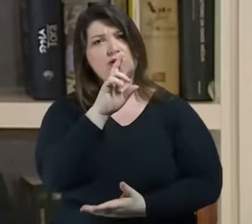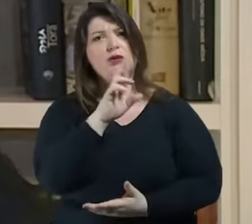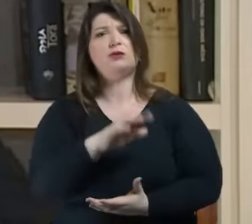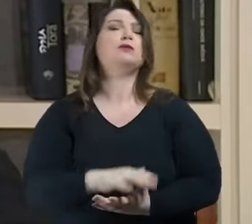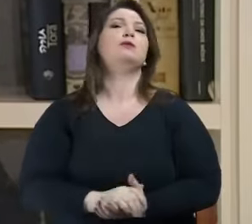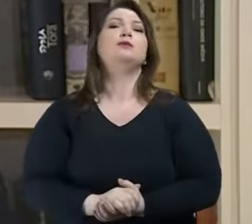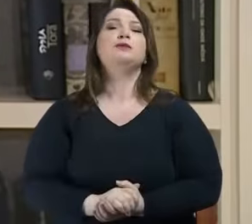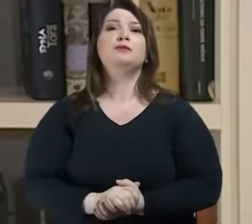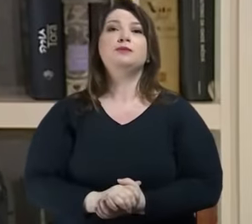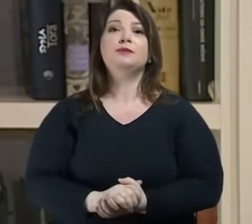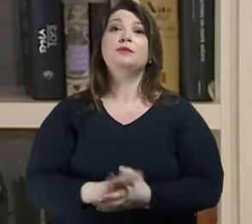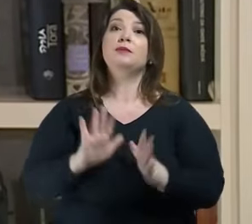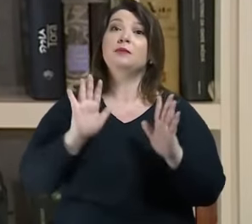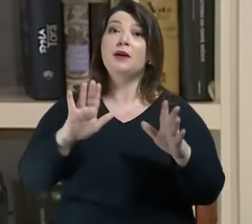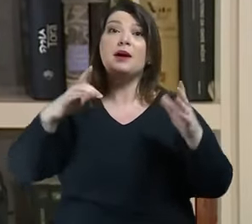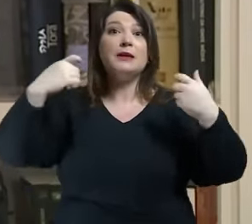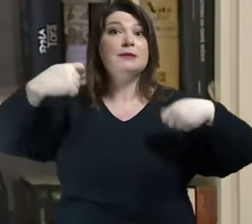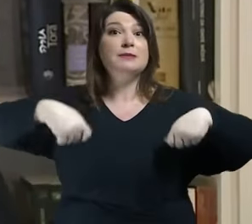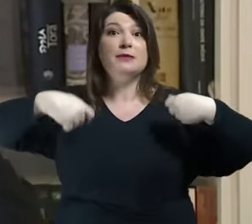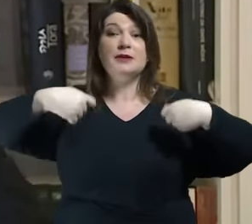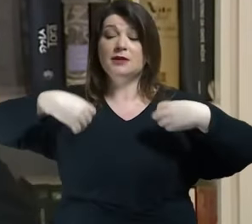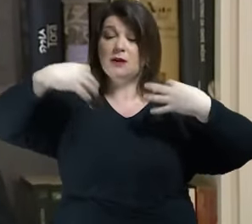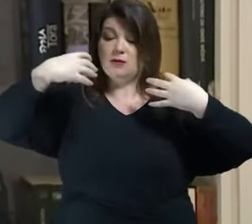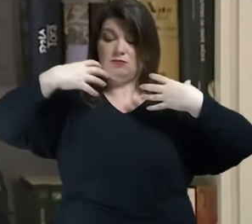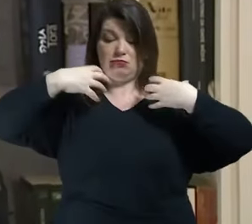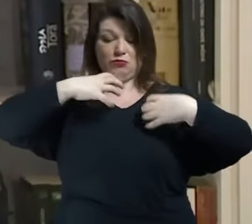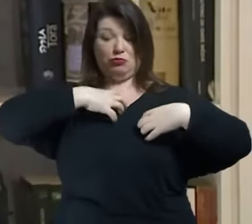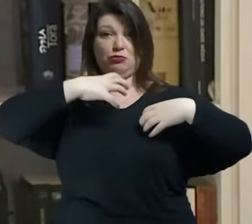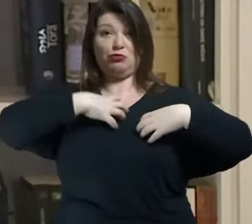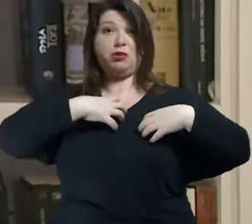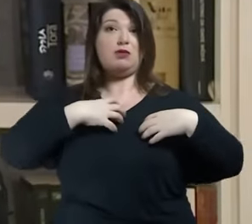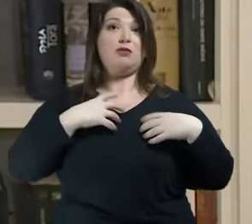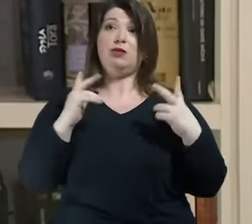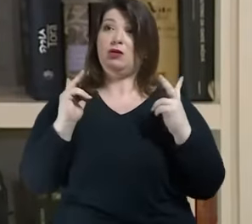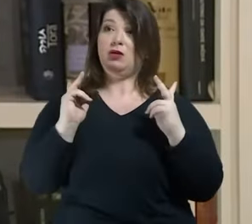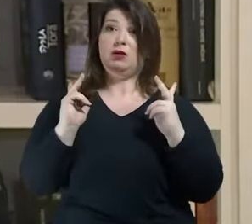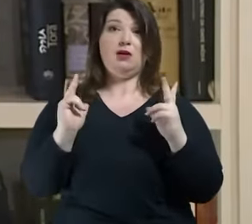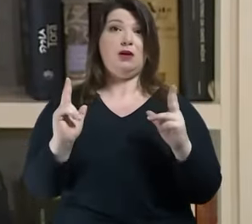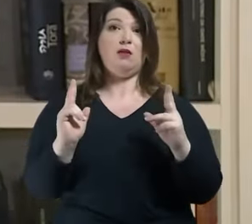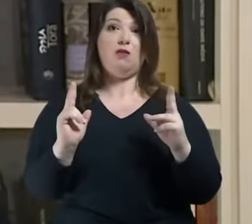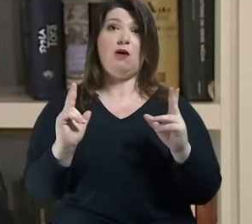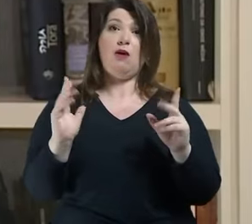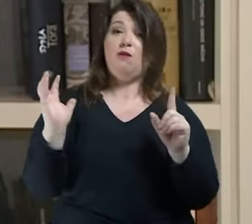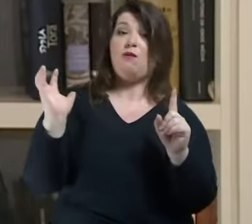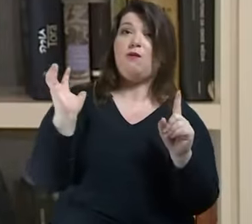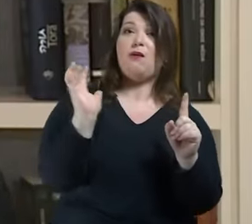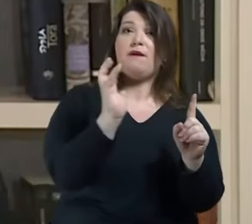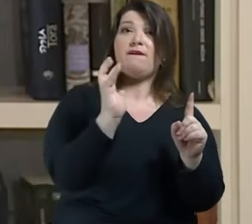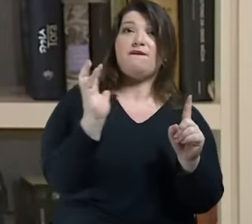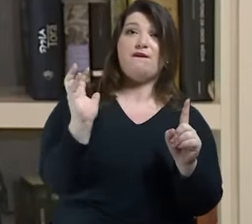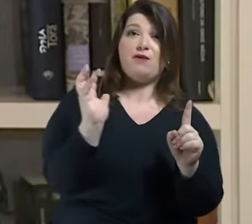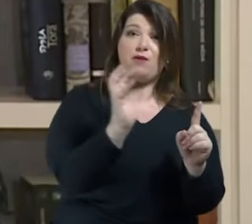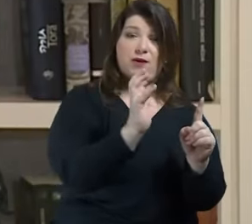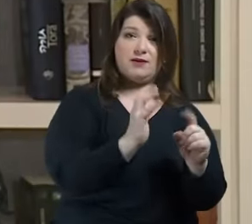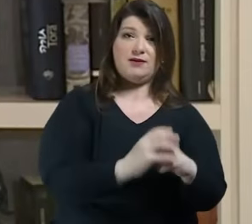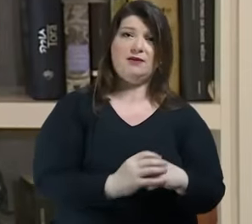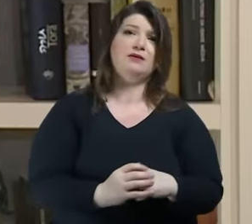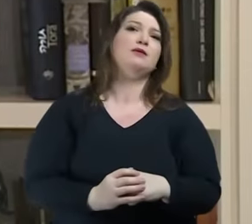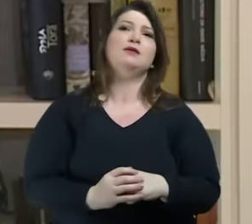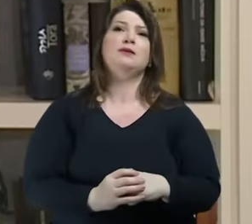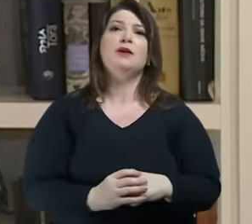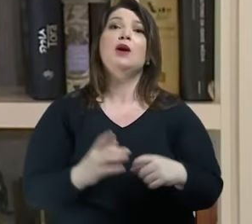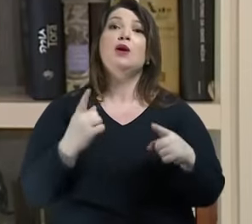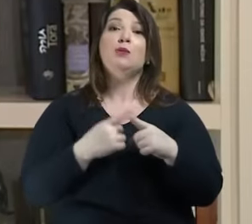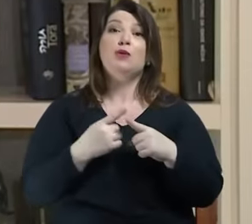ter o mesmo comportamento de qualquer influencer porque a moeda de troca da nossa sociedade